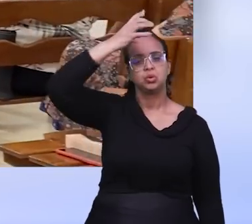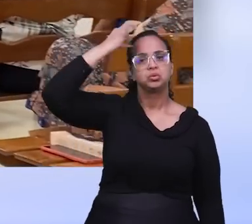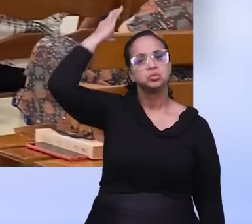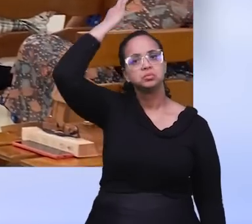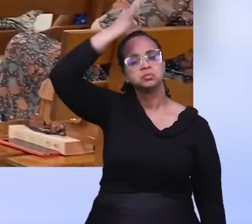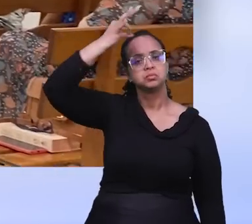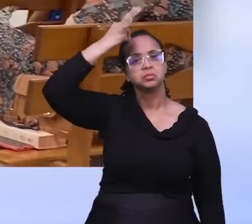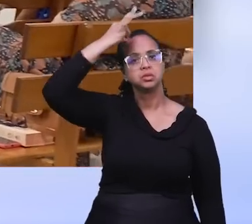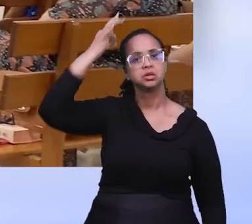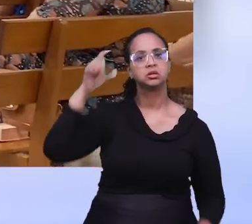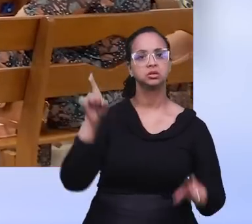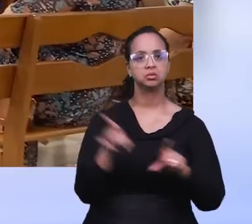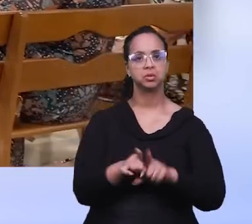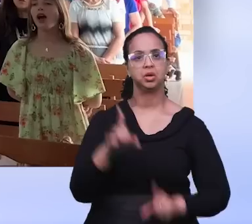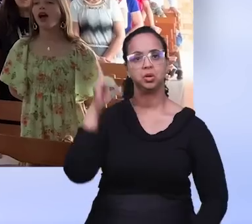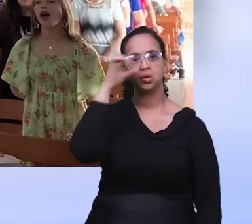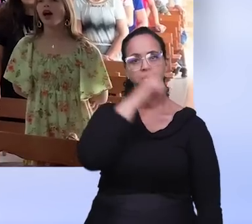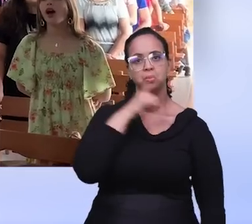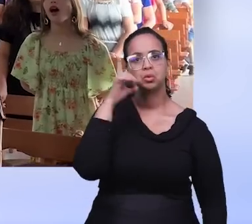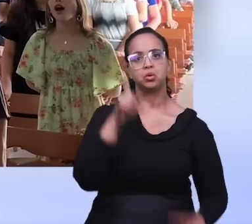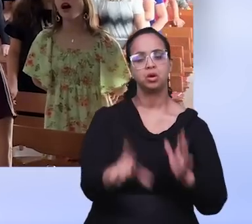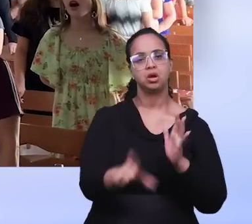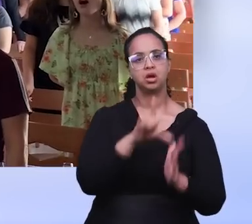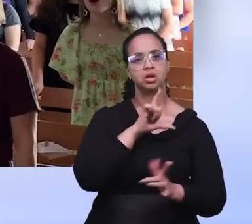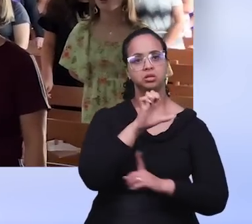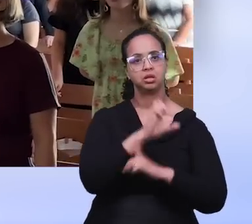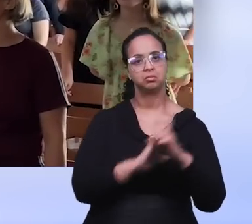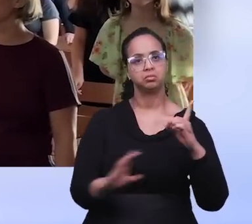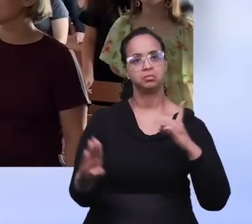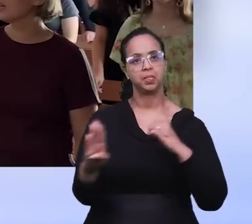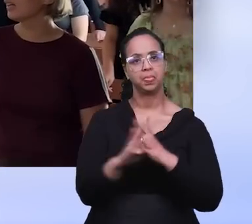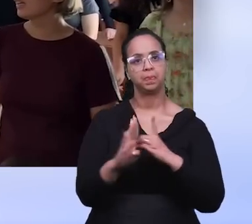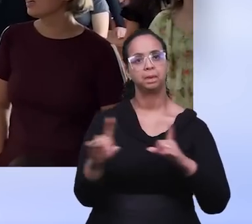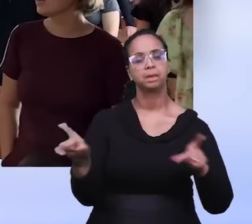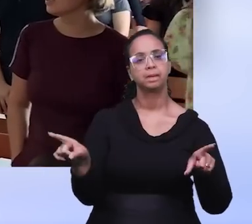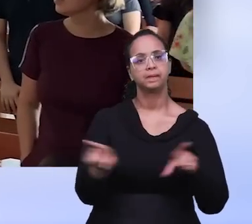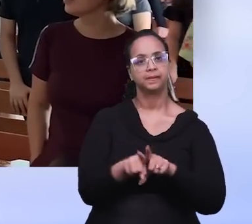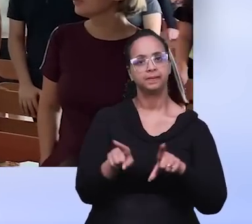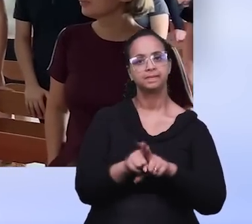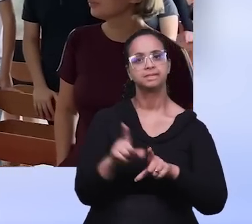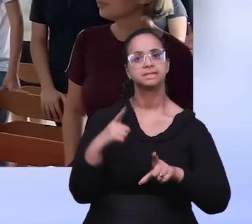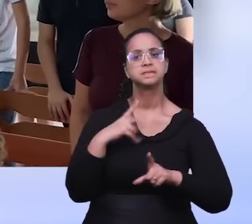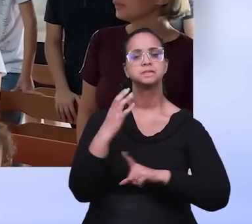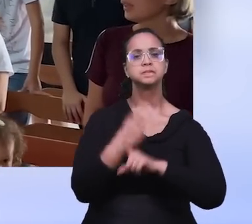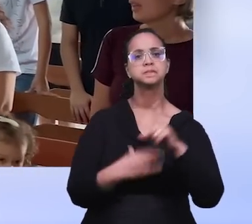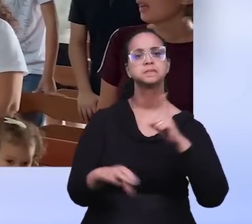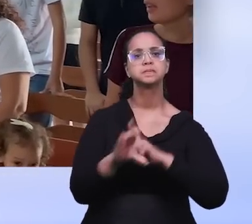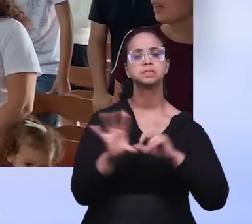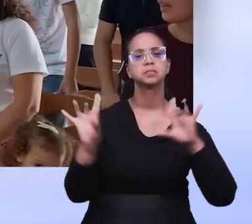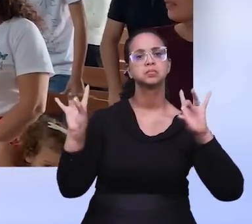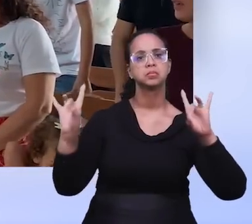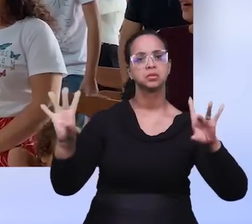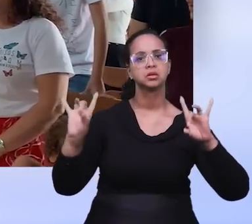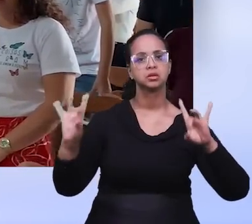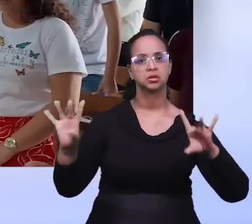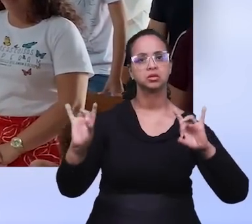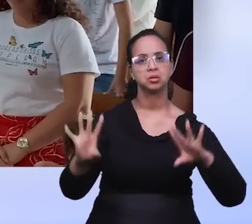direcionando suas vidas. Já no domingo, antes da EBD, pastores ministraram um culto especial